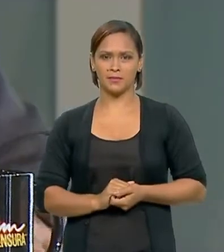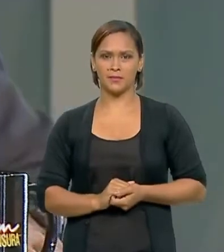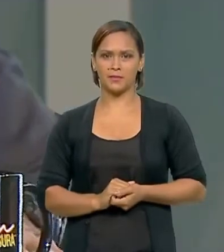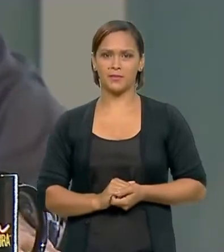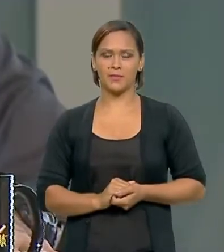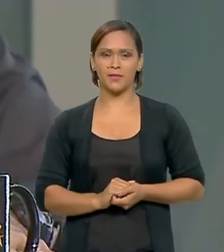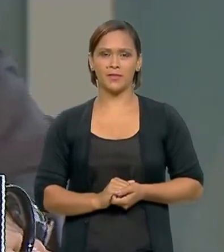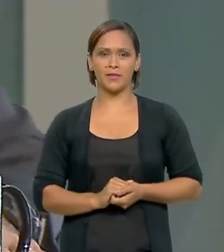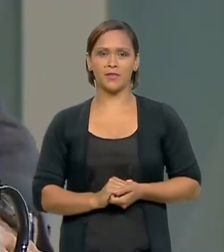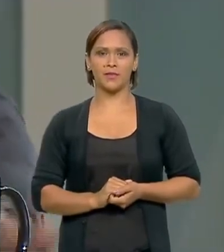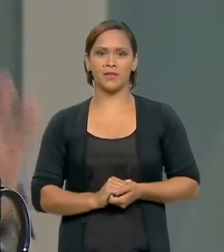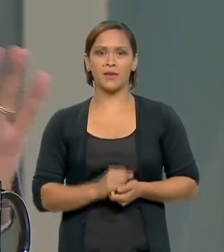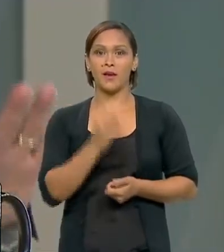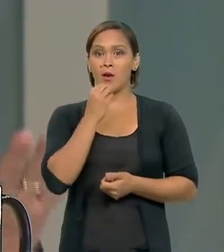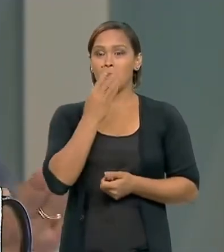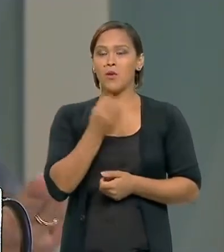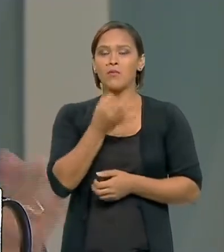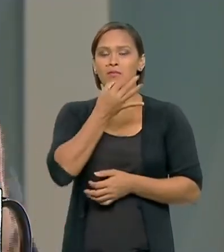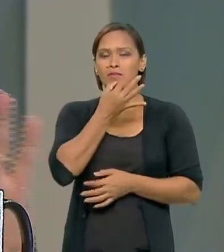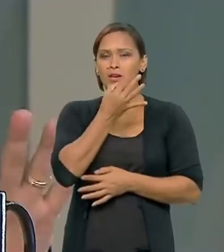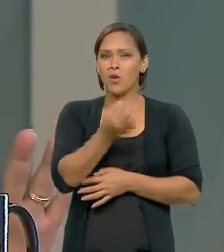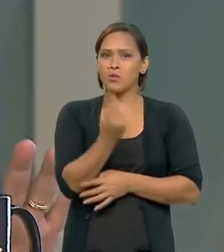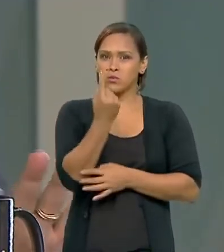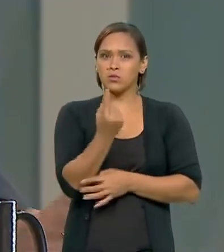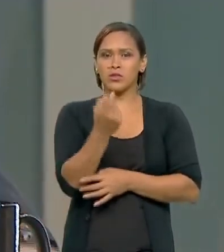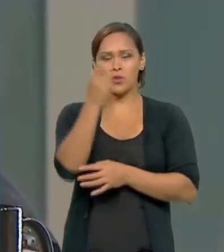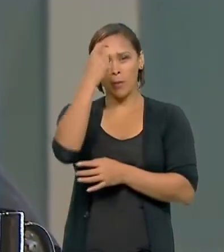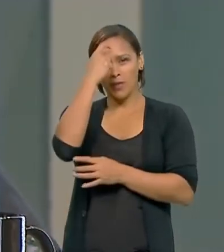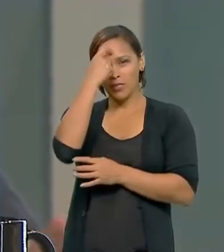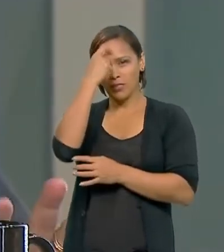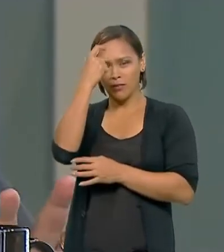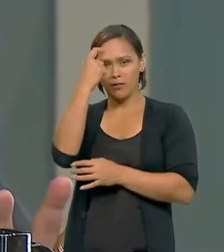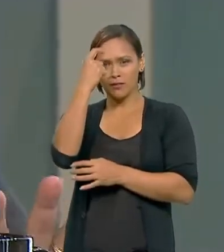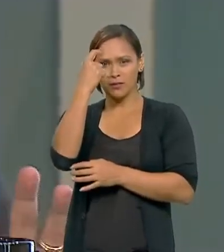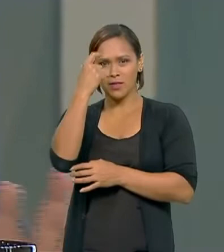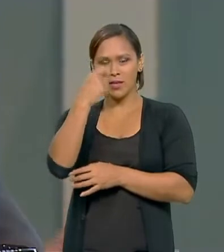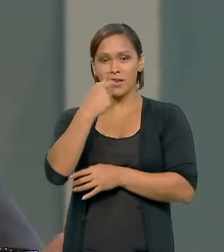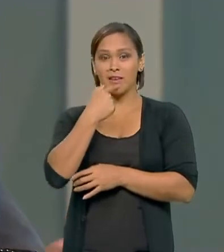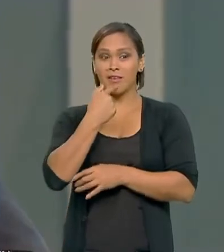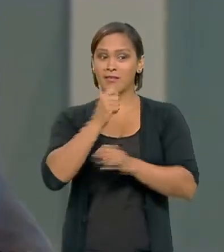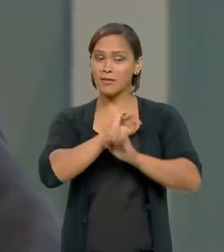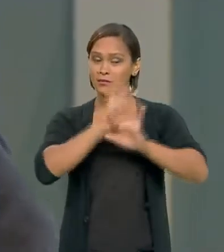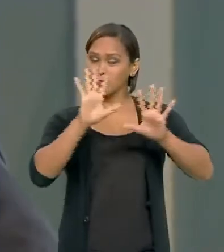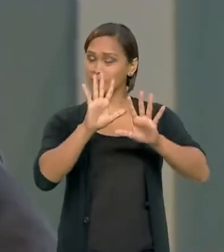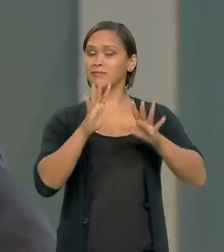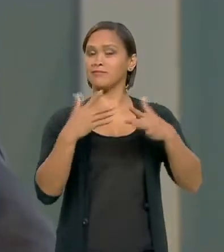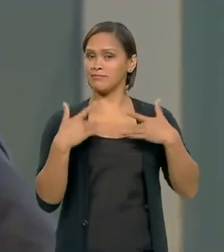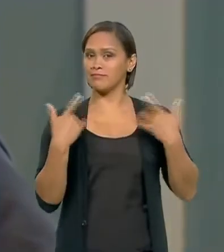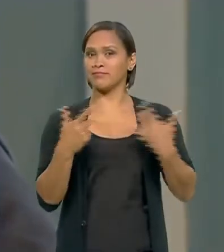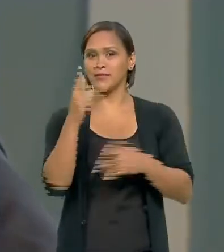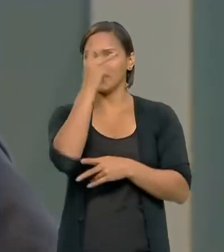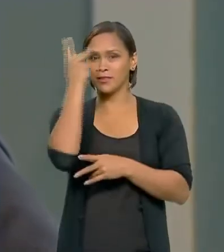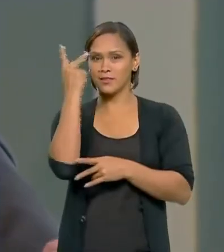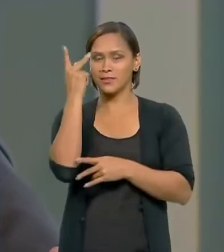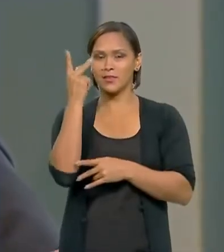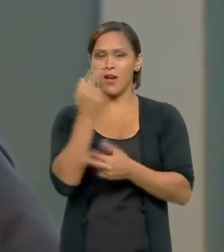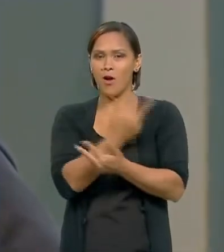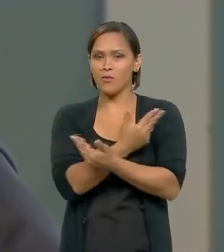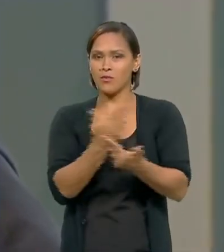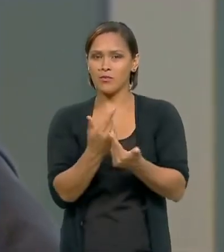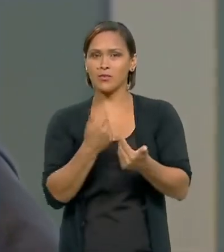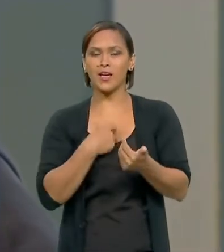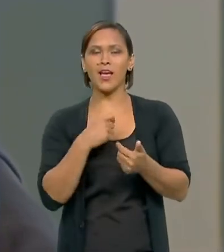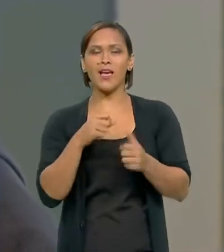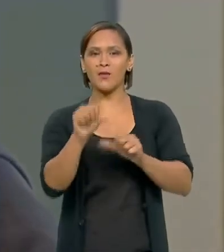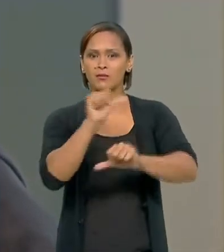Bom, eu vou fazer um comentário sobre a inteligência que vai surpreender muita gente. A inteligência teve uma